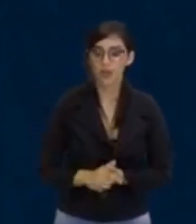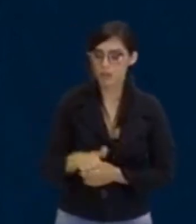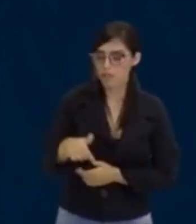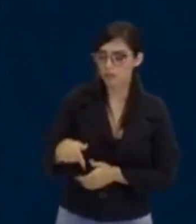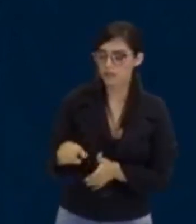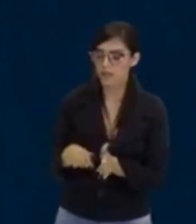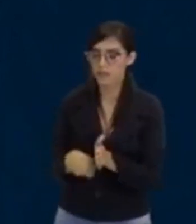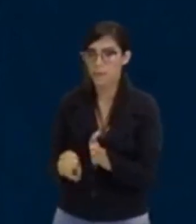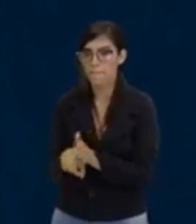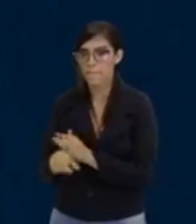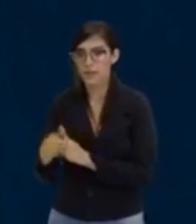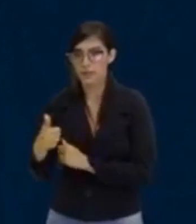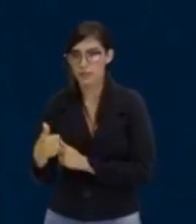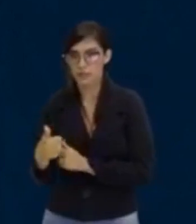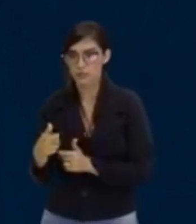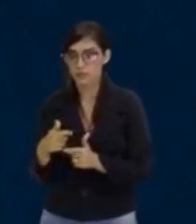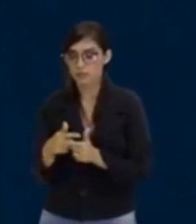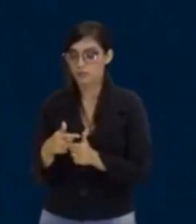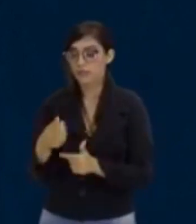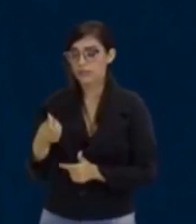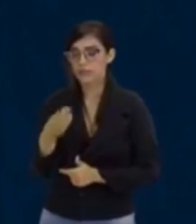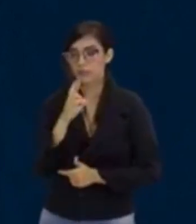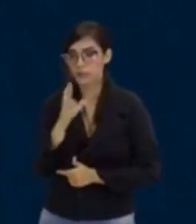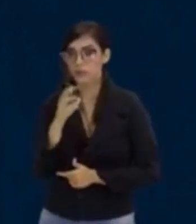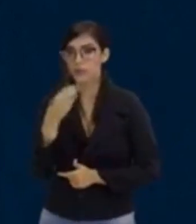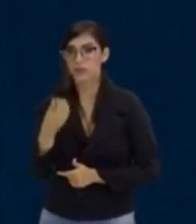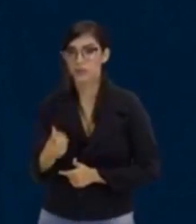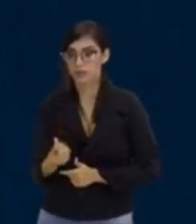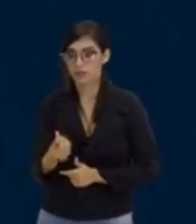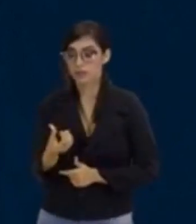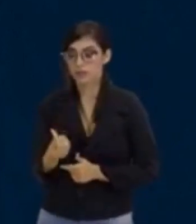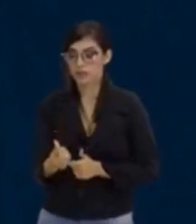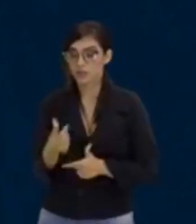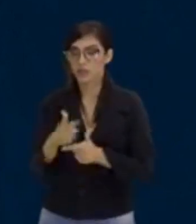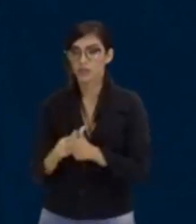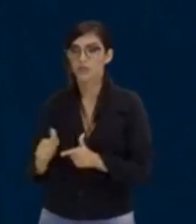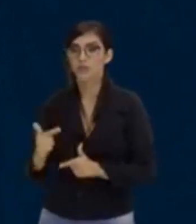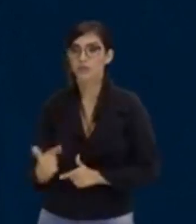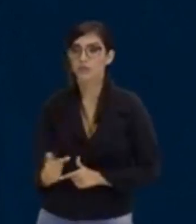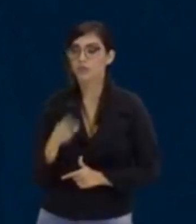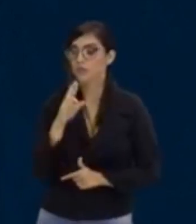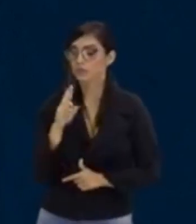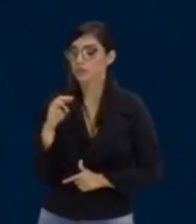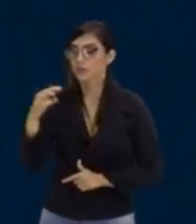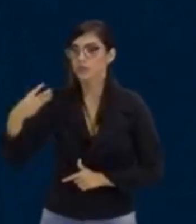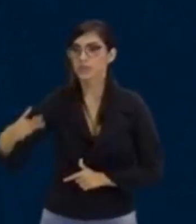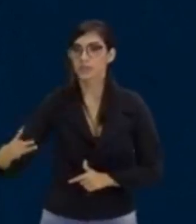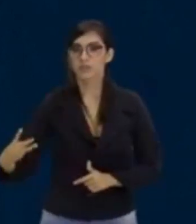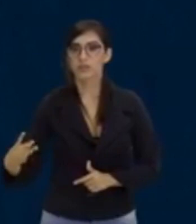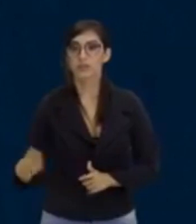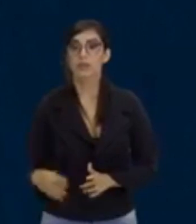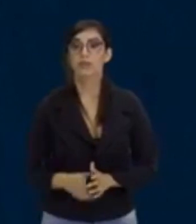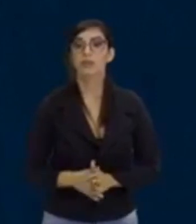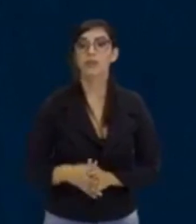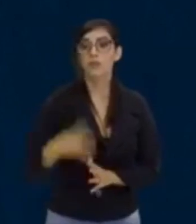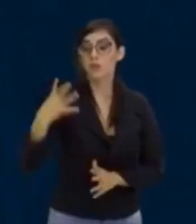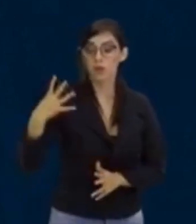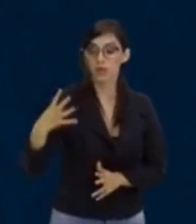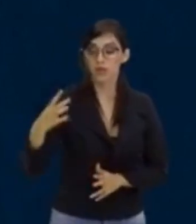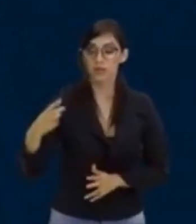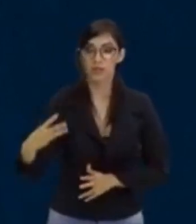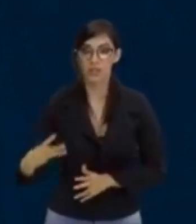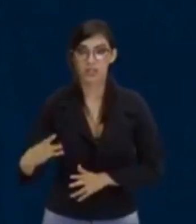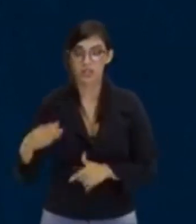menos 1, 6. Dividido por 2, fala lá para mim, 3. Então, 4 e 3